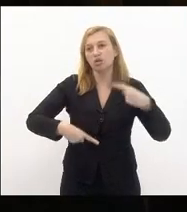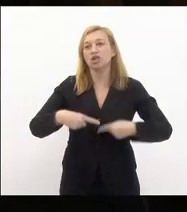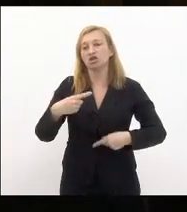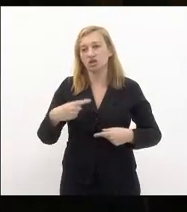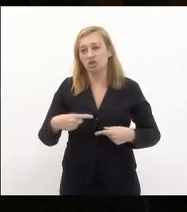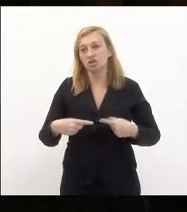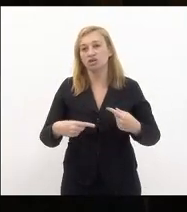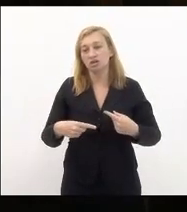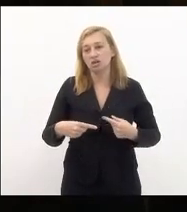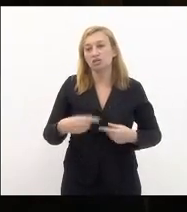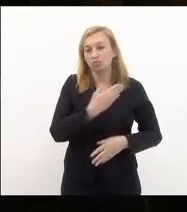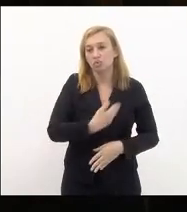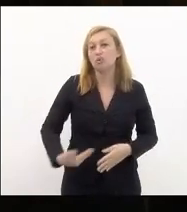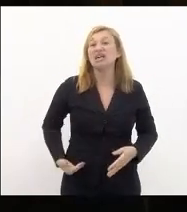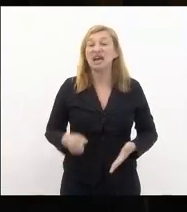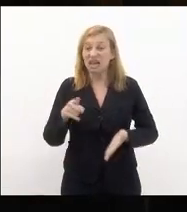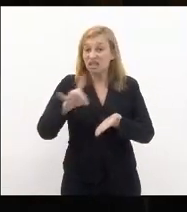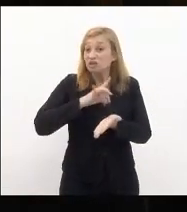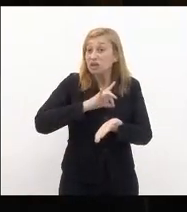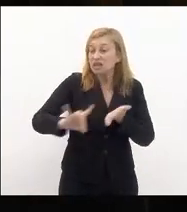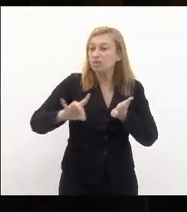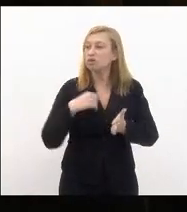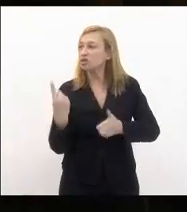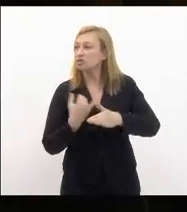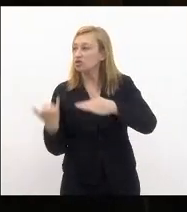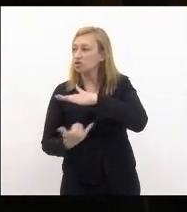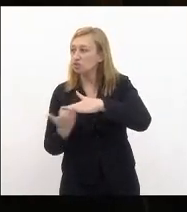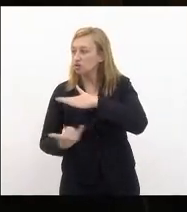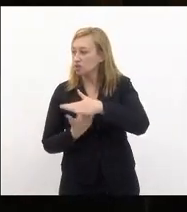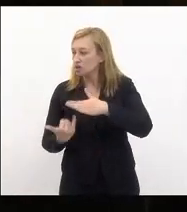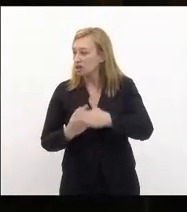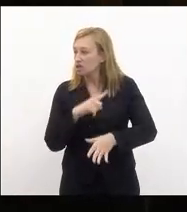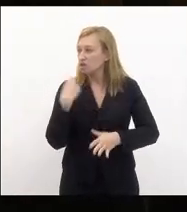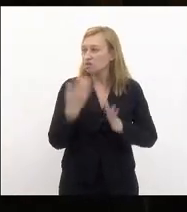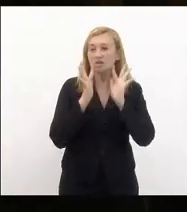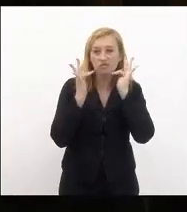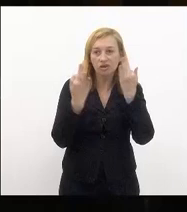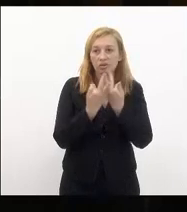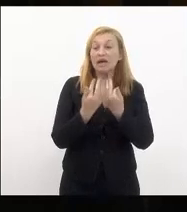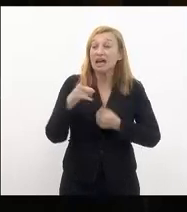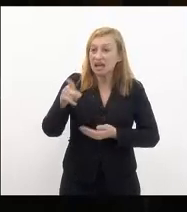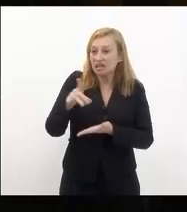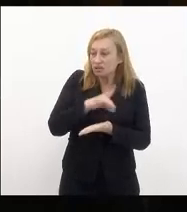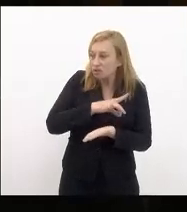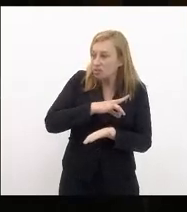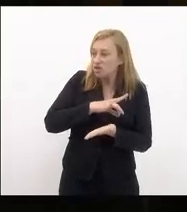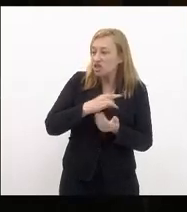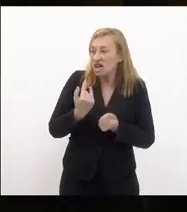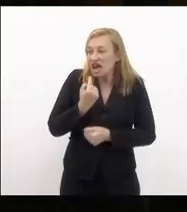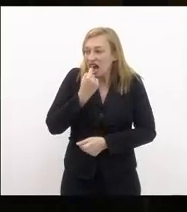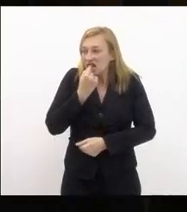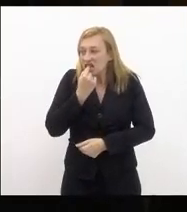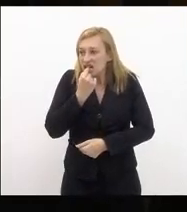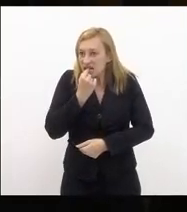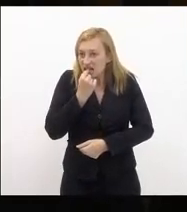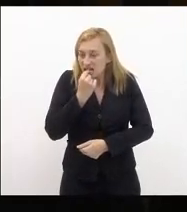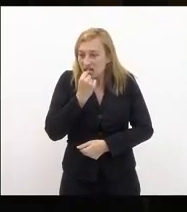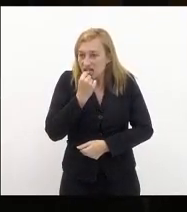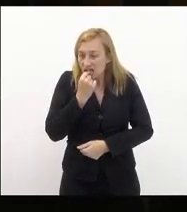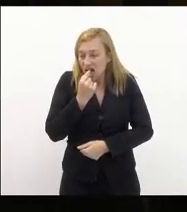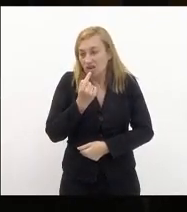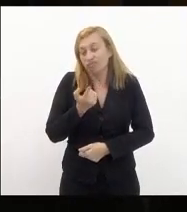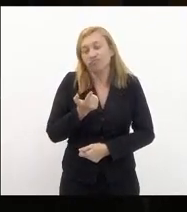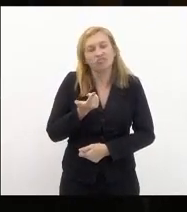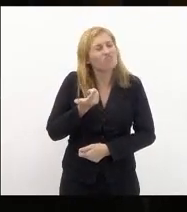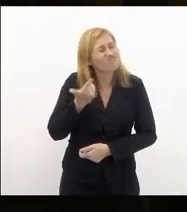eles são inimigos das nossas instituições e das nossas famílias eles são invejosos e não